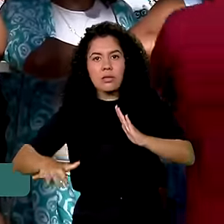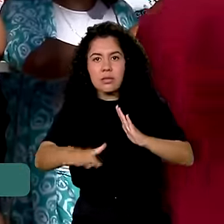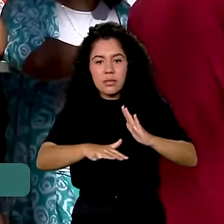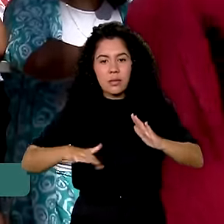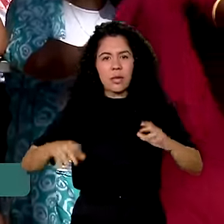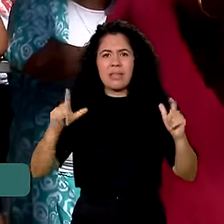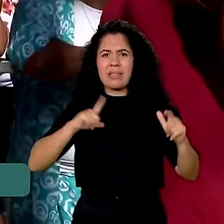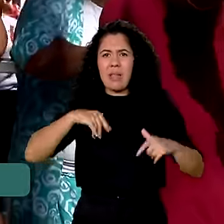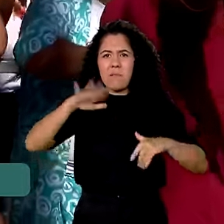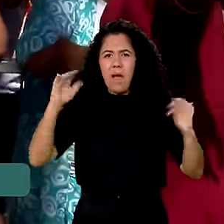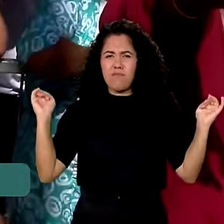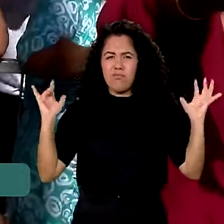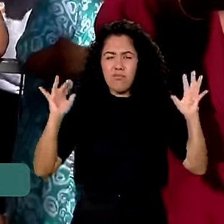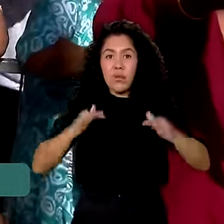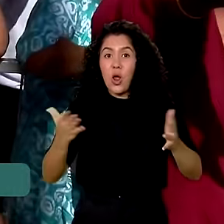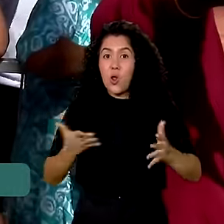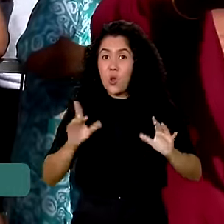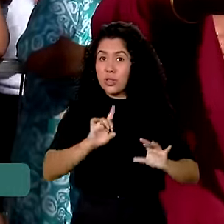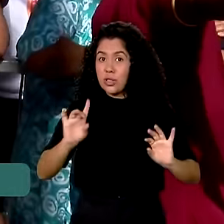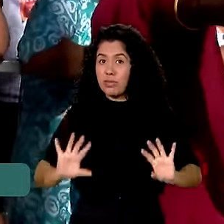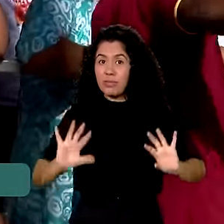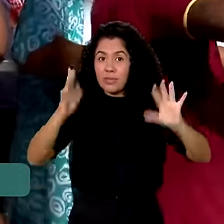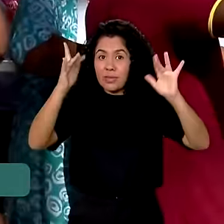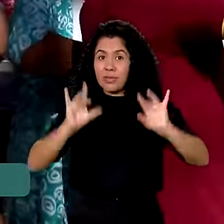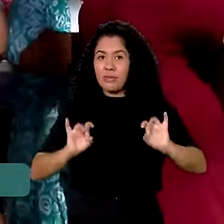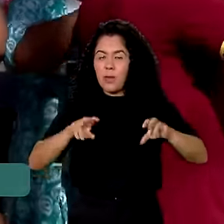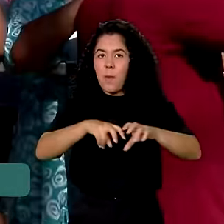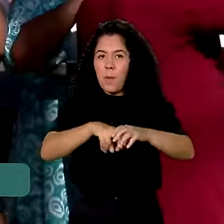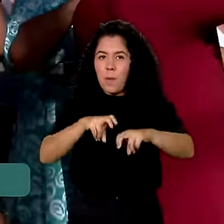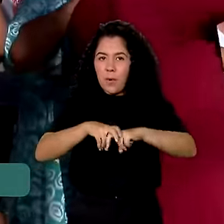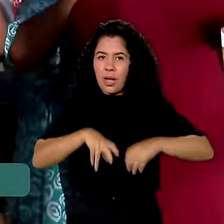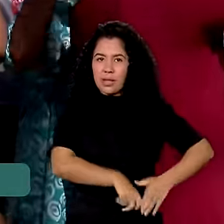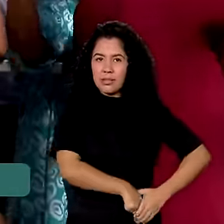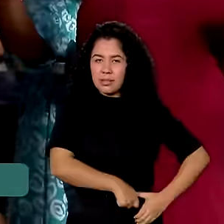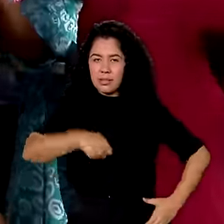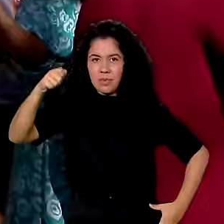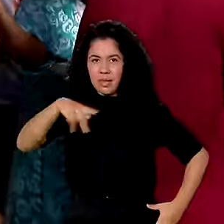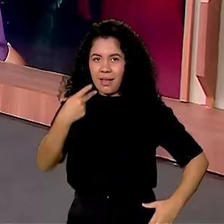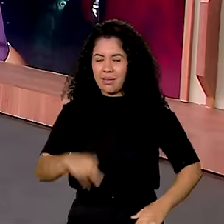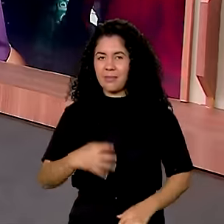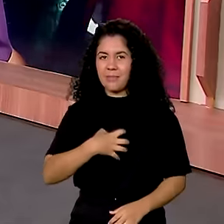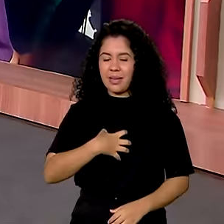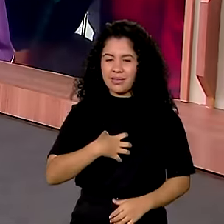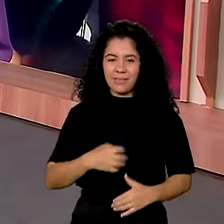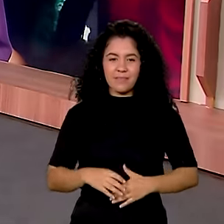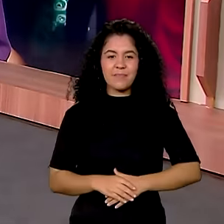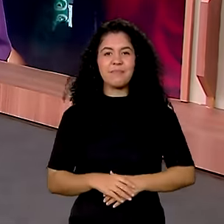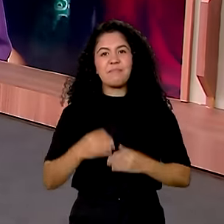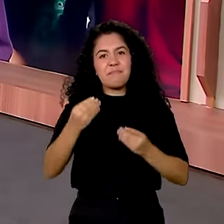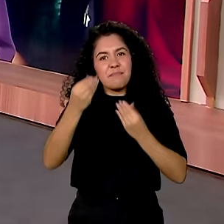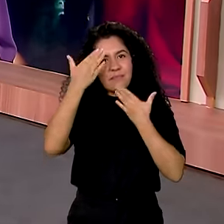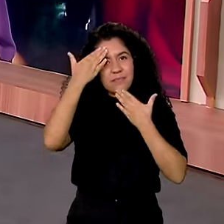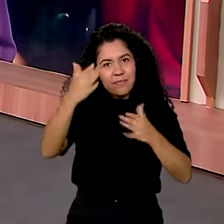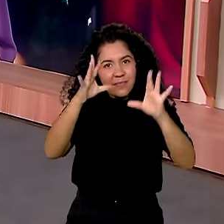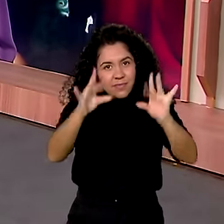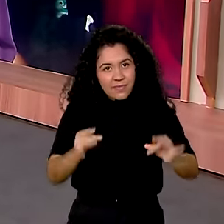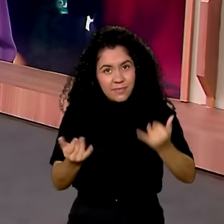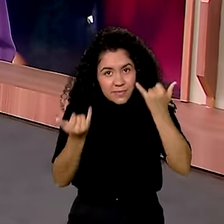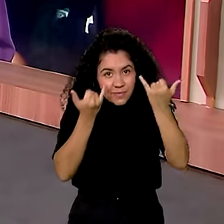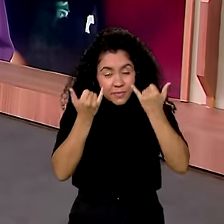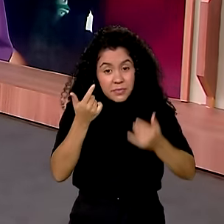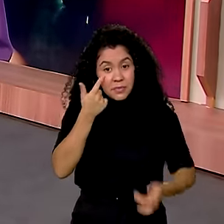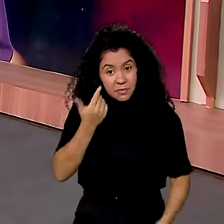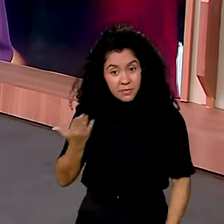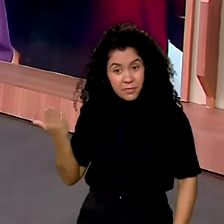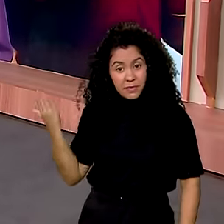cortejo e é dia de festa da independência na Bahia. Volto com você, Karine. Obrigada, Gabi. Você viu que Gabriela Noronha